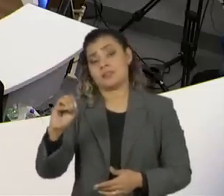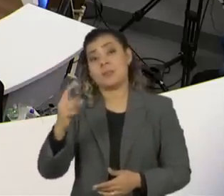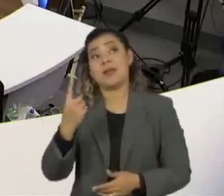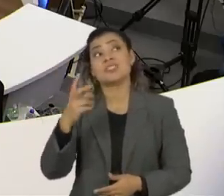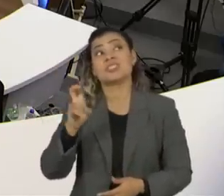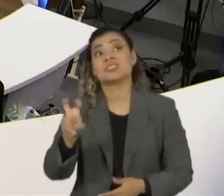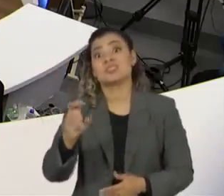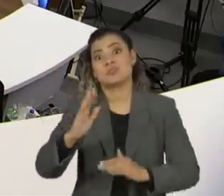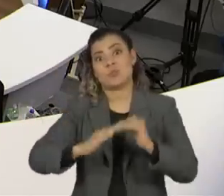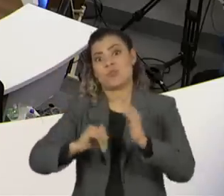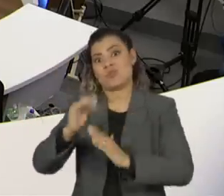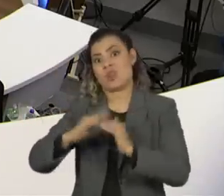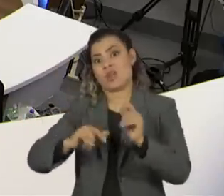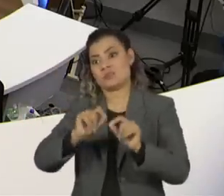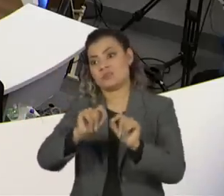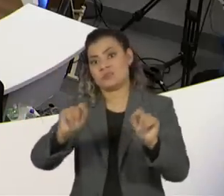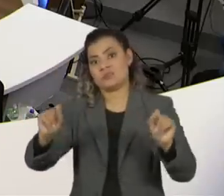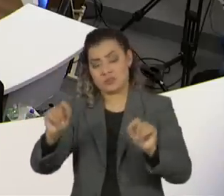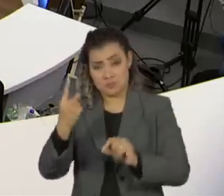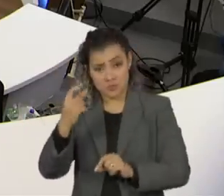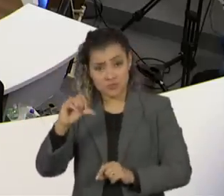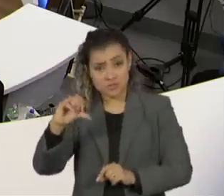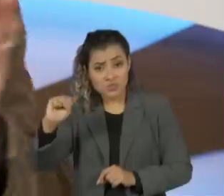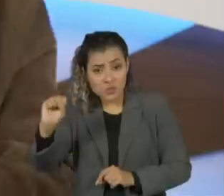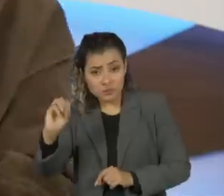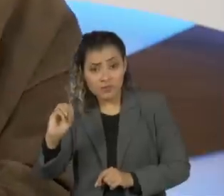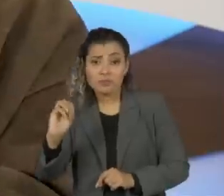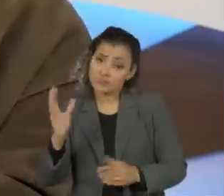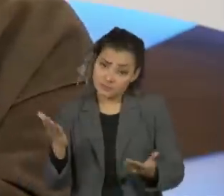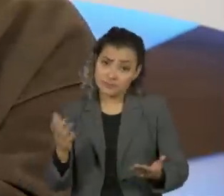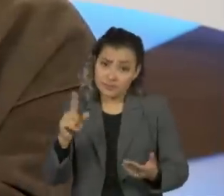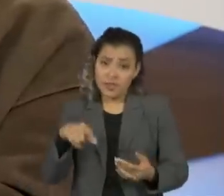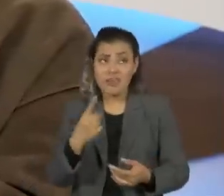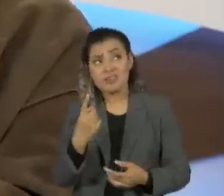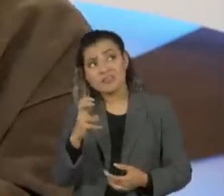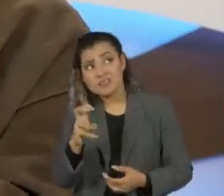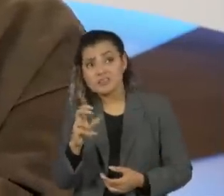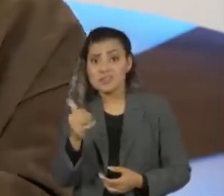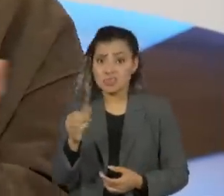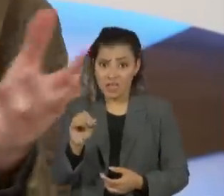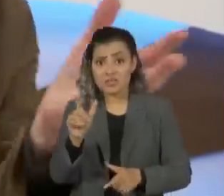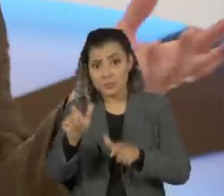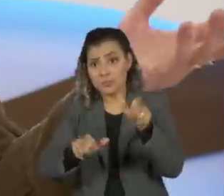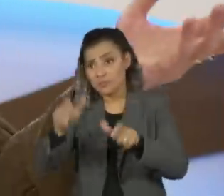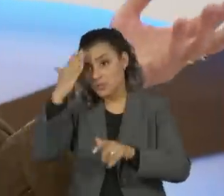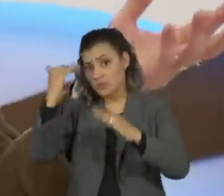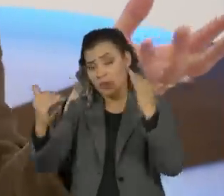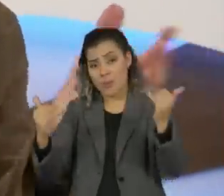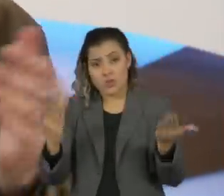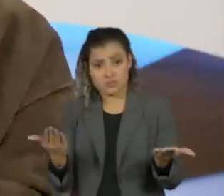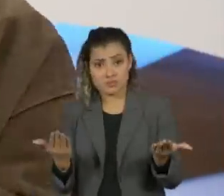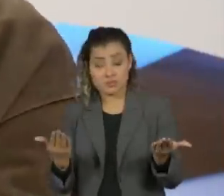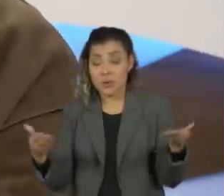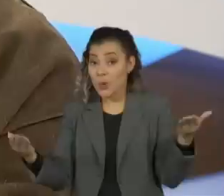artistas que fizeram nos anos 80, basicamente, 15, 10, por aí. E hoje nós temos o dobro,